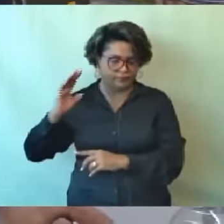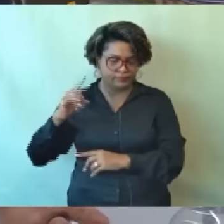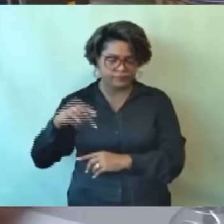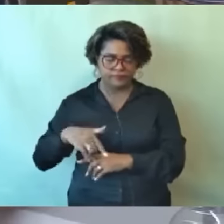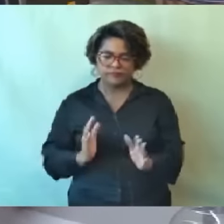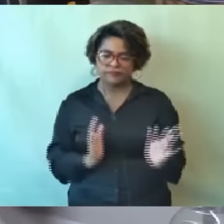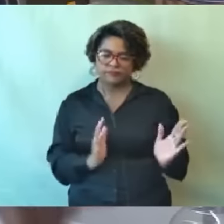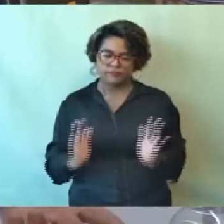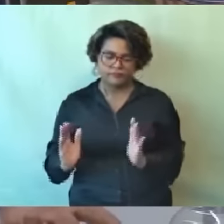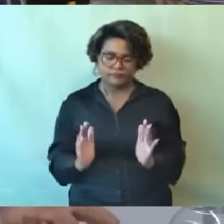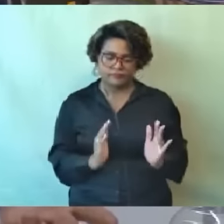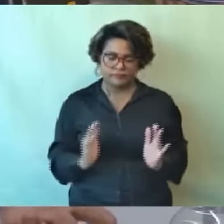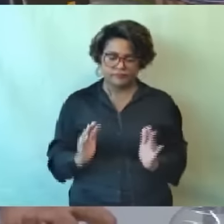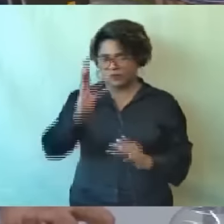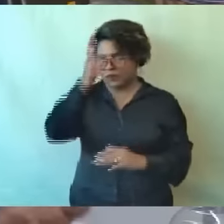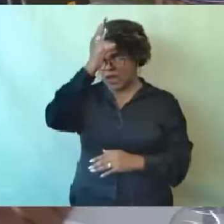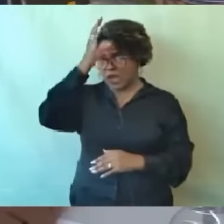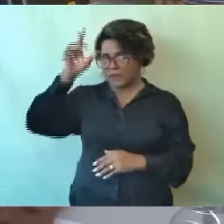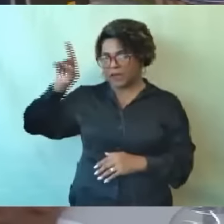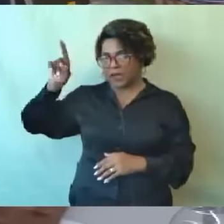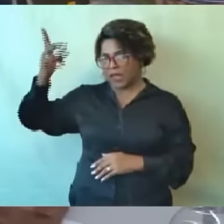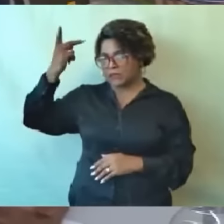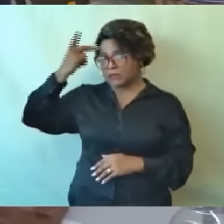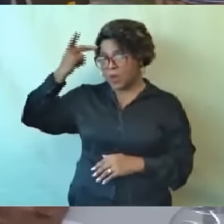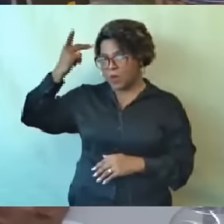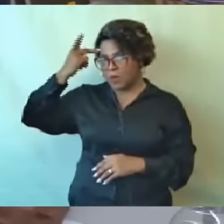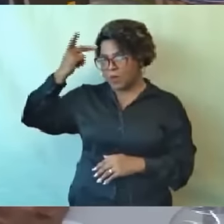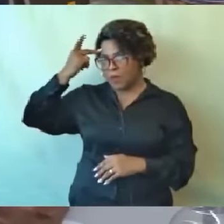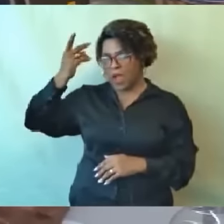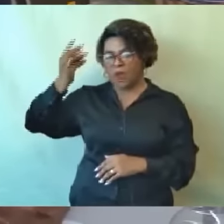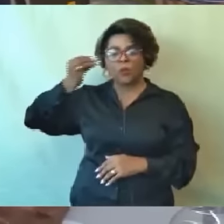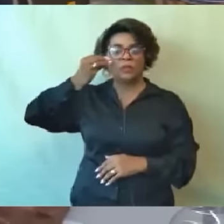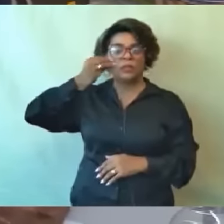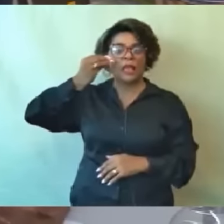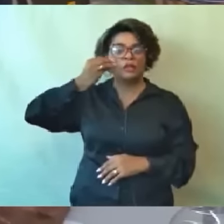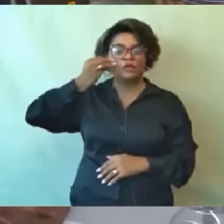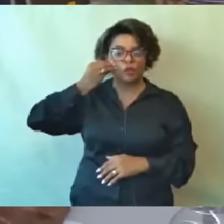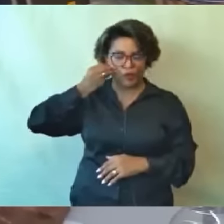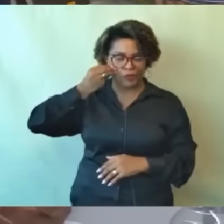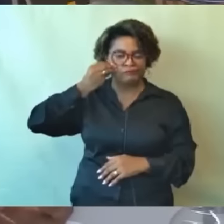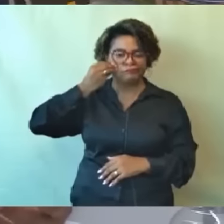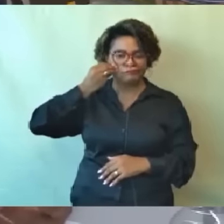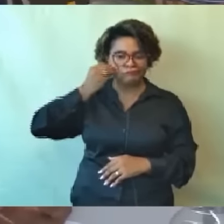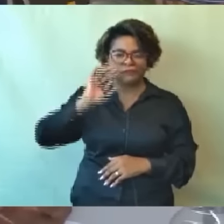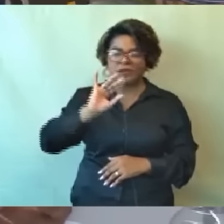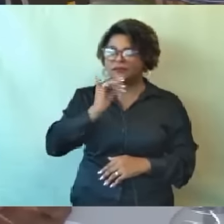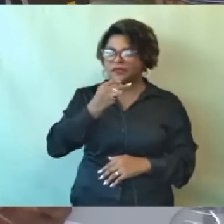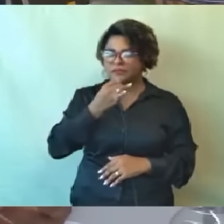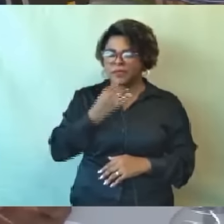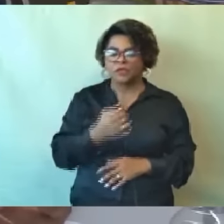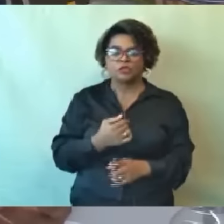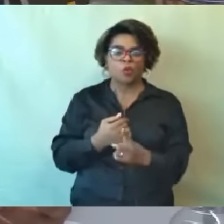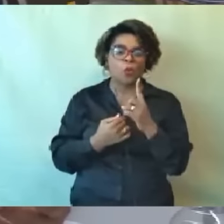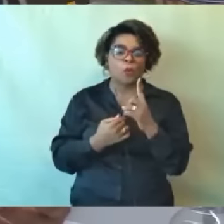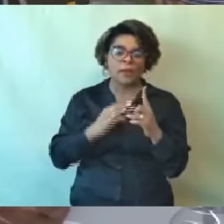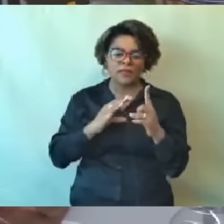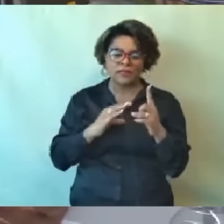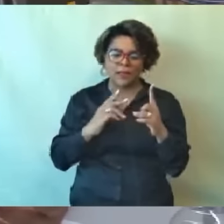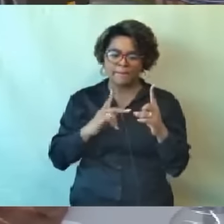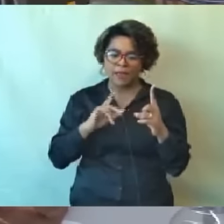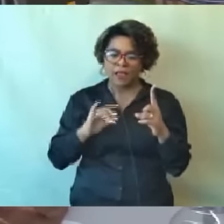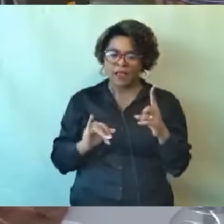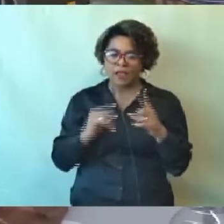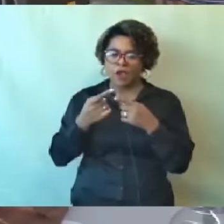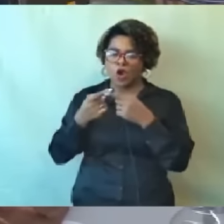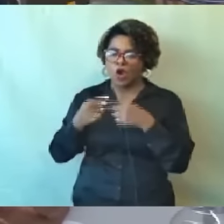tentar uma atrocidade, que era uma CPI, contra o Padre Júlio Nancelote, que é uma